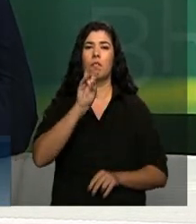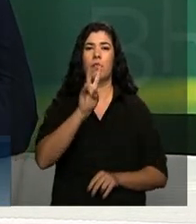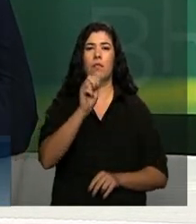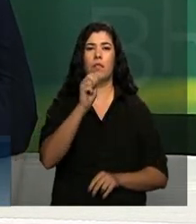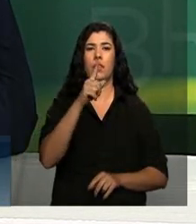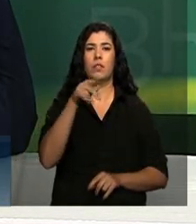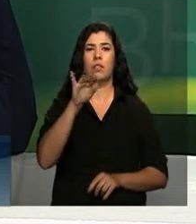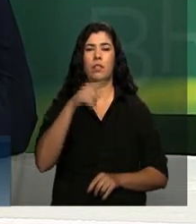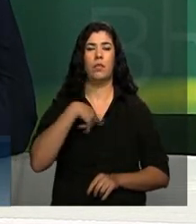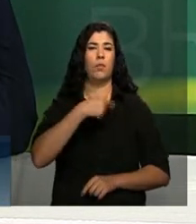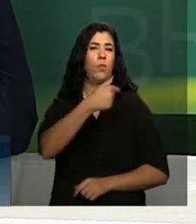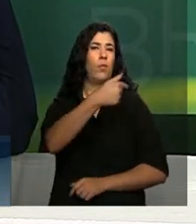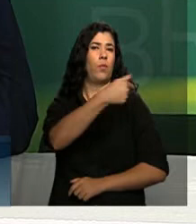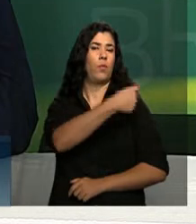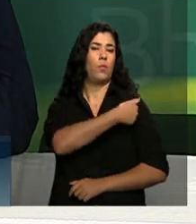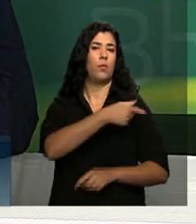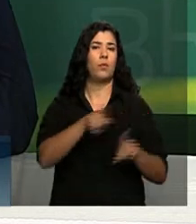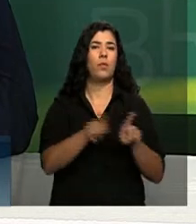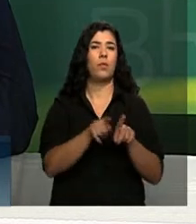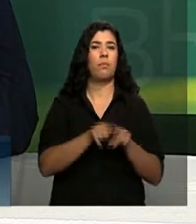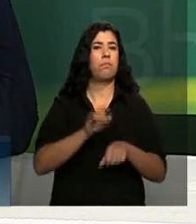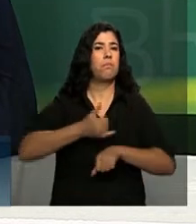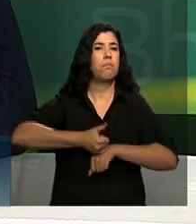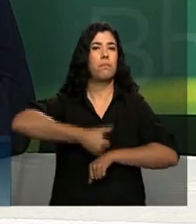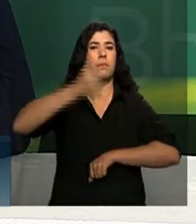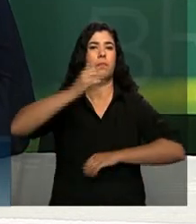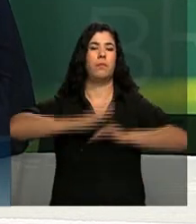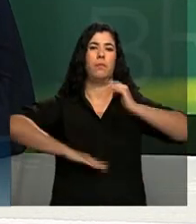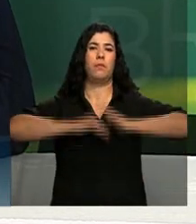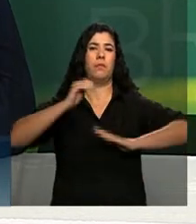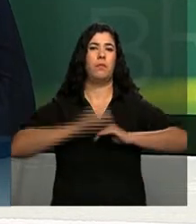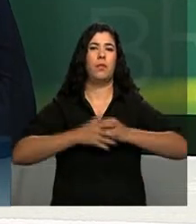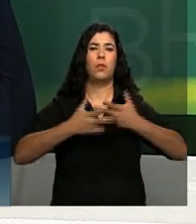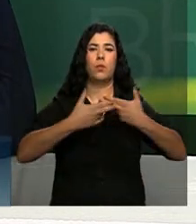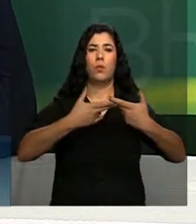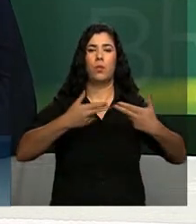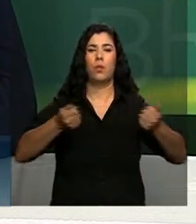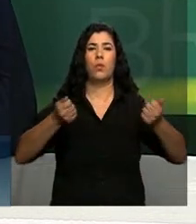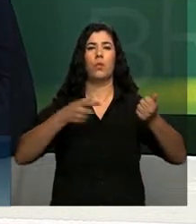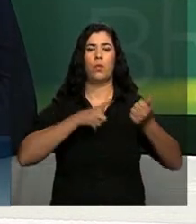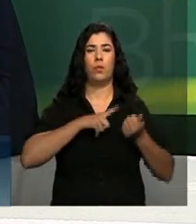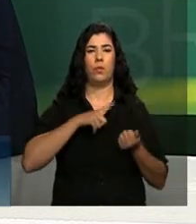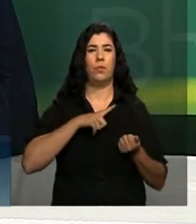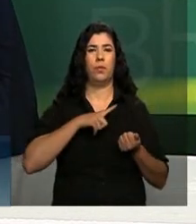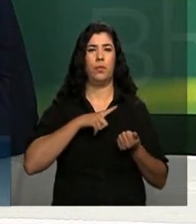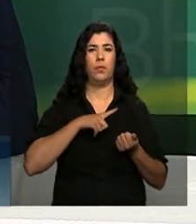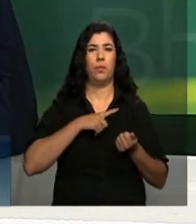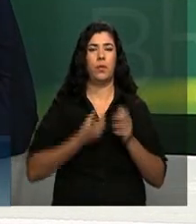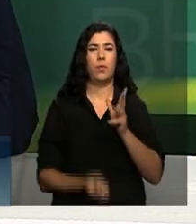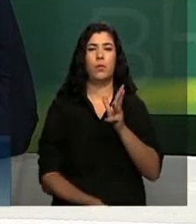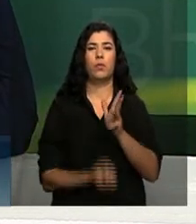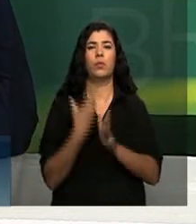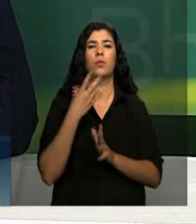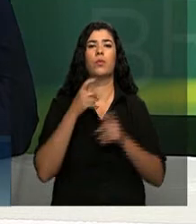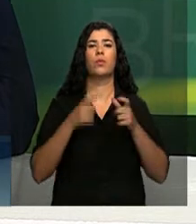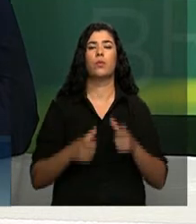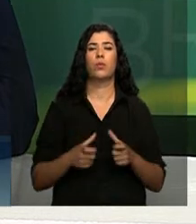elas para que a gente utilize melhor os recursos oriundos